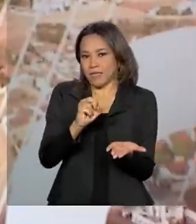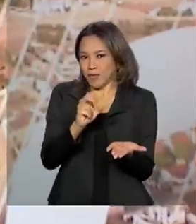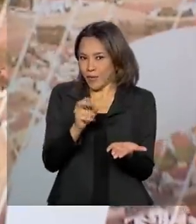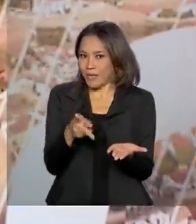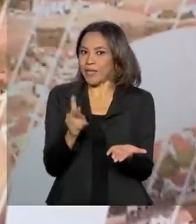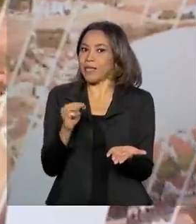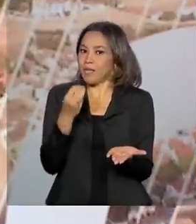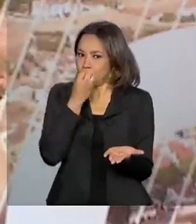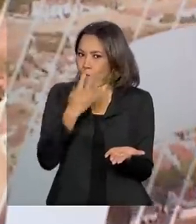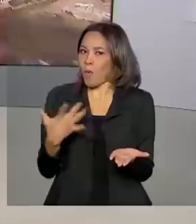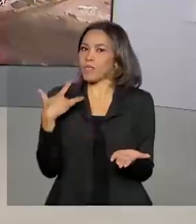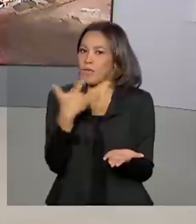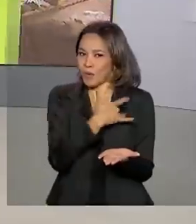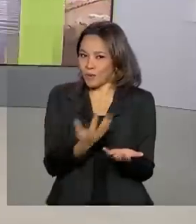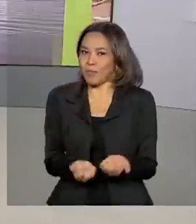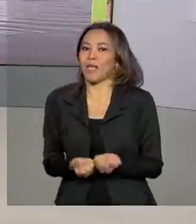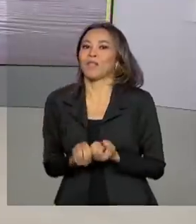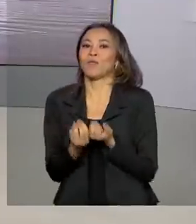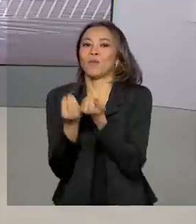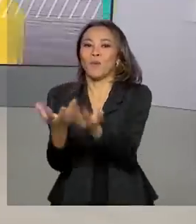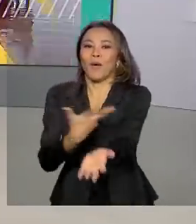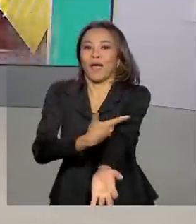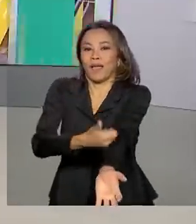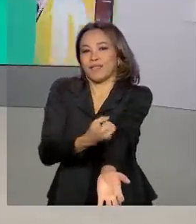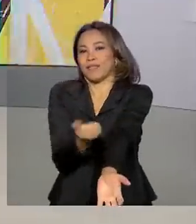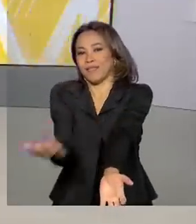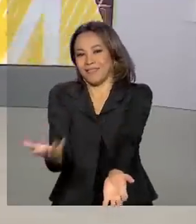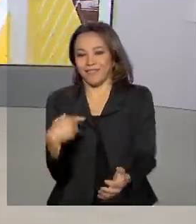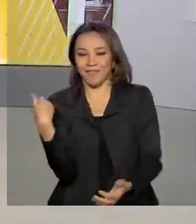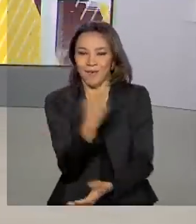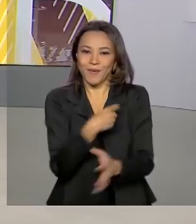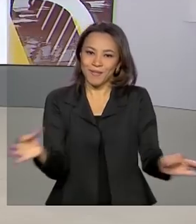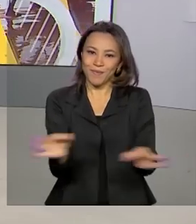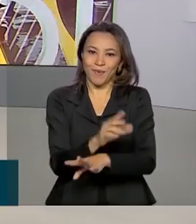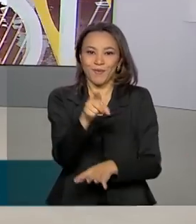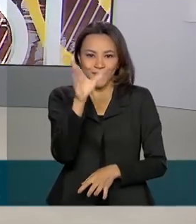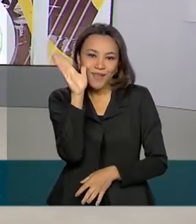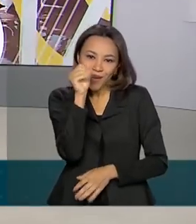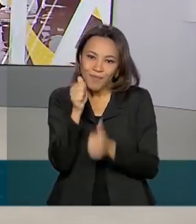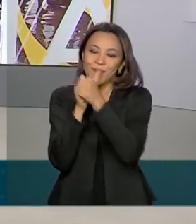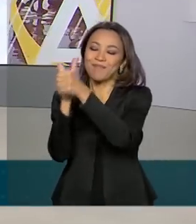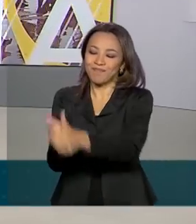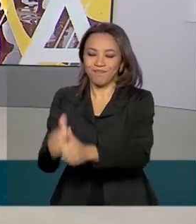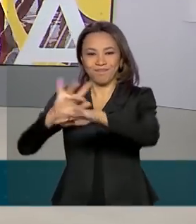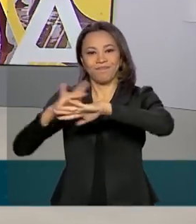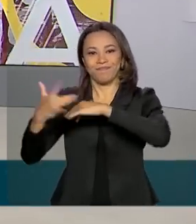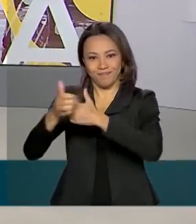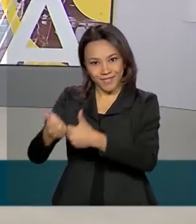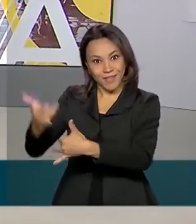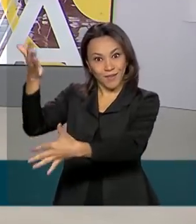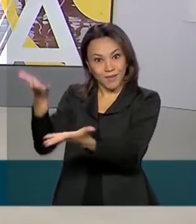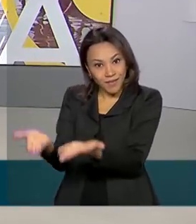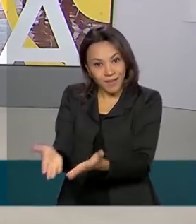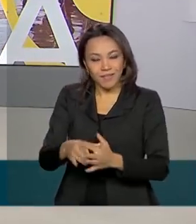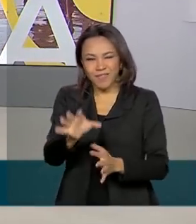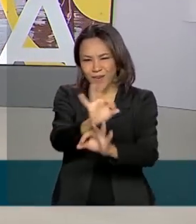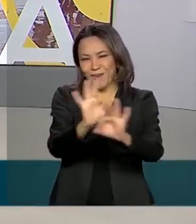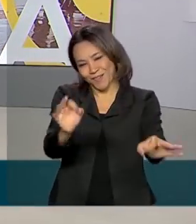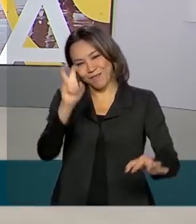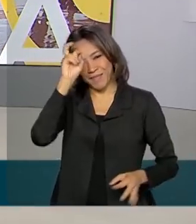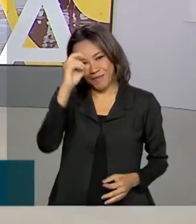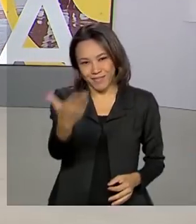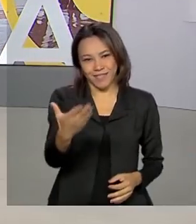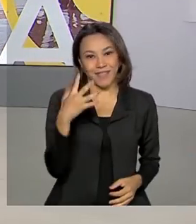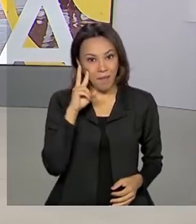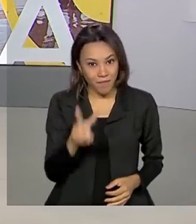bom estado de saúde. O Brasil em Dia fica por aqui. Nos acompanhe também pelas nossas redes sociais. Uma ótima quinta-feira